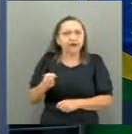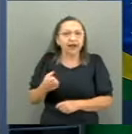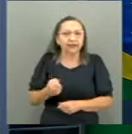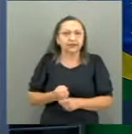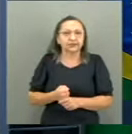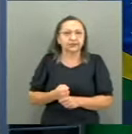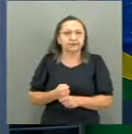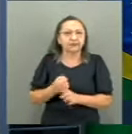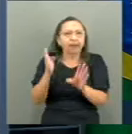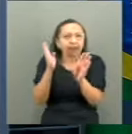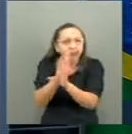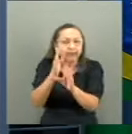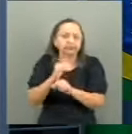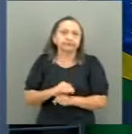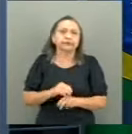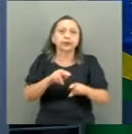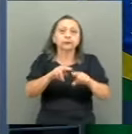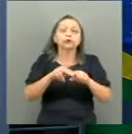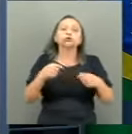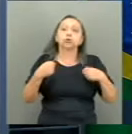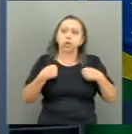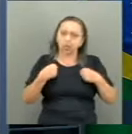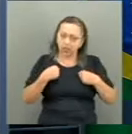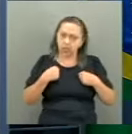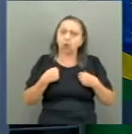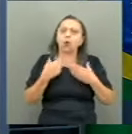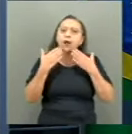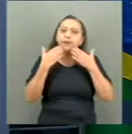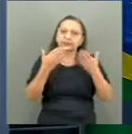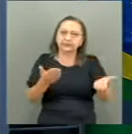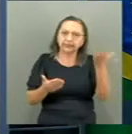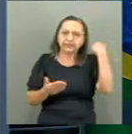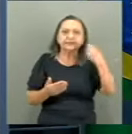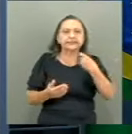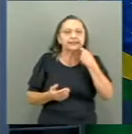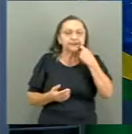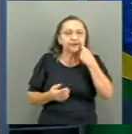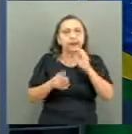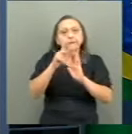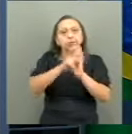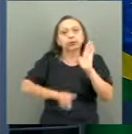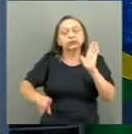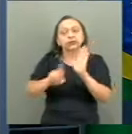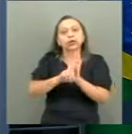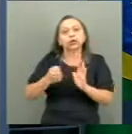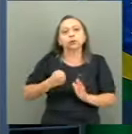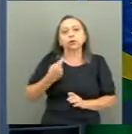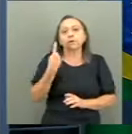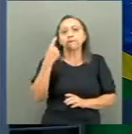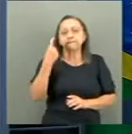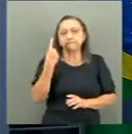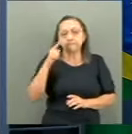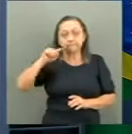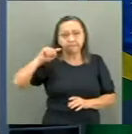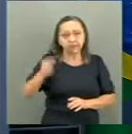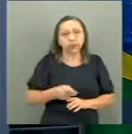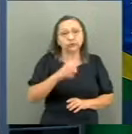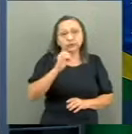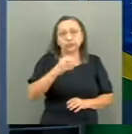isso, senhor presidente, eu apresentei, na sexta-feira já, o projeto de lei 1053-2023,